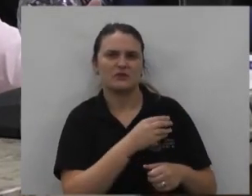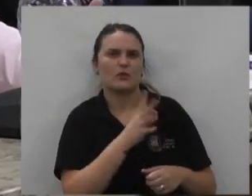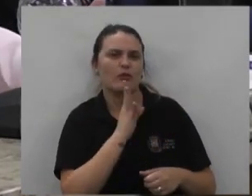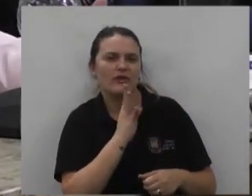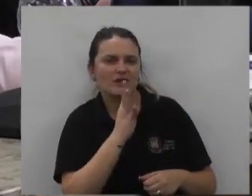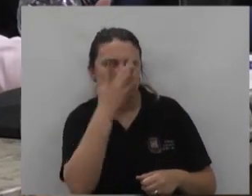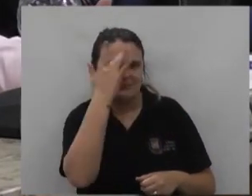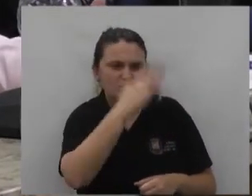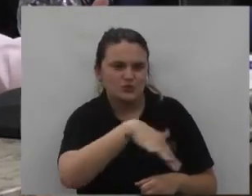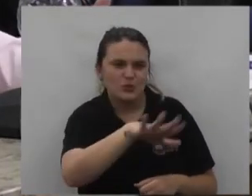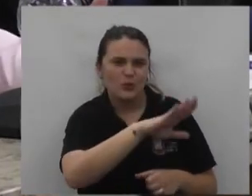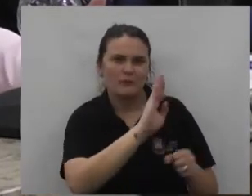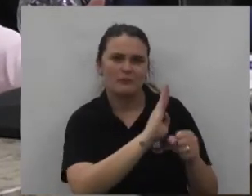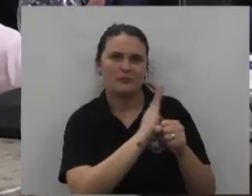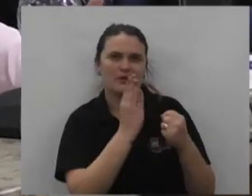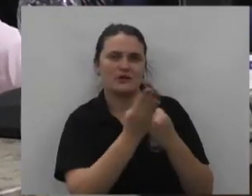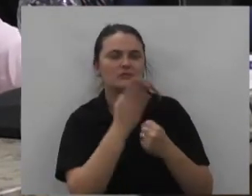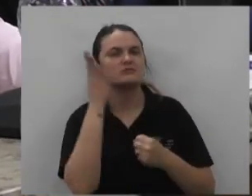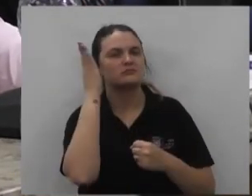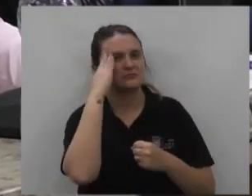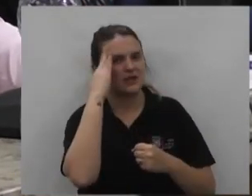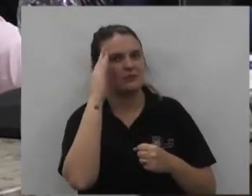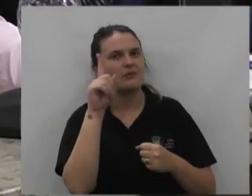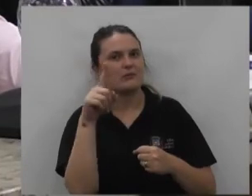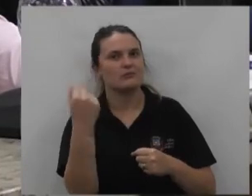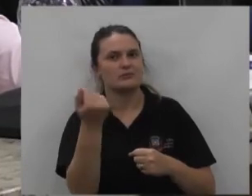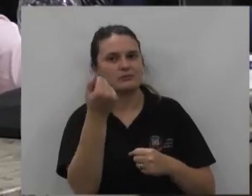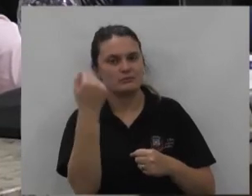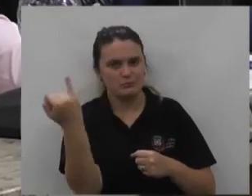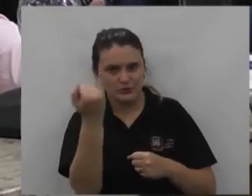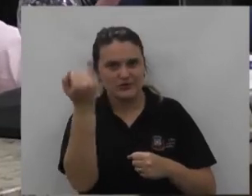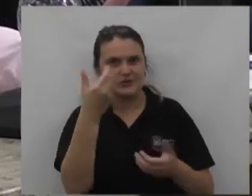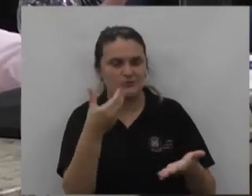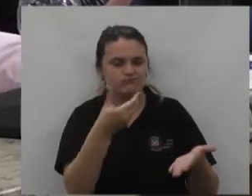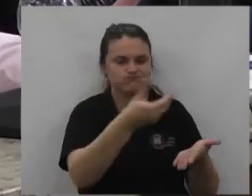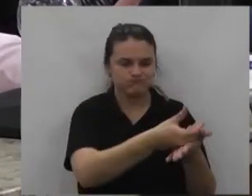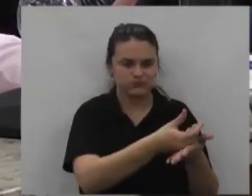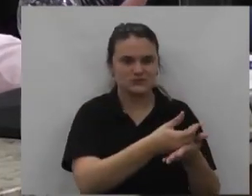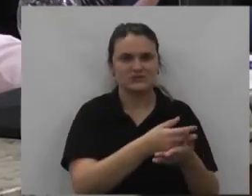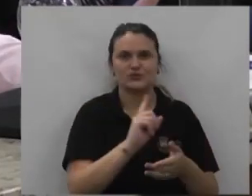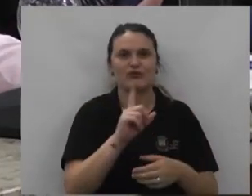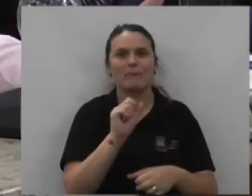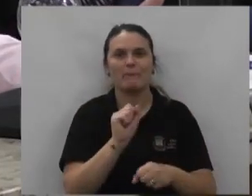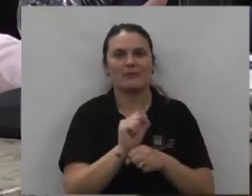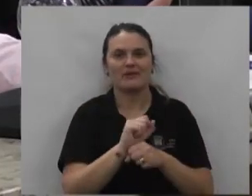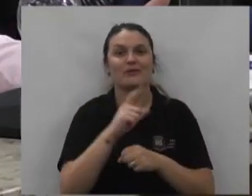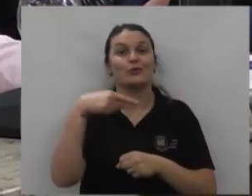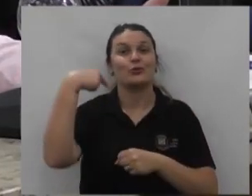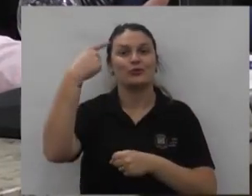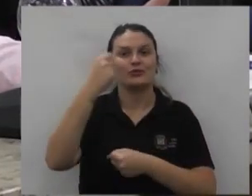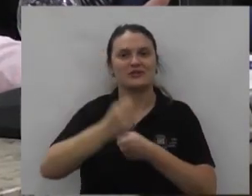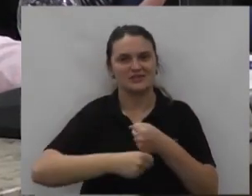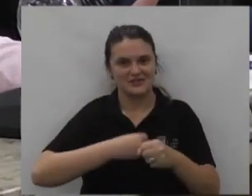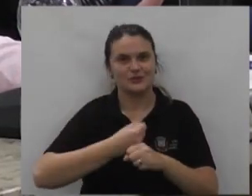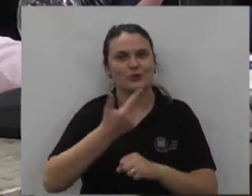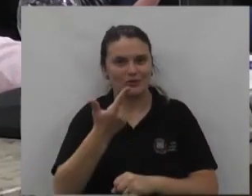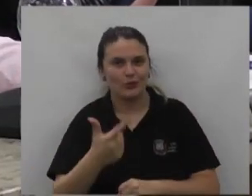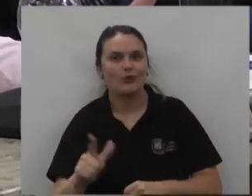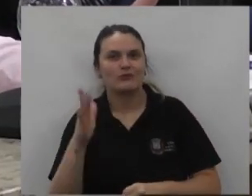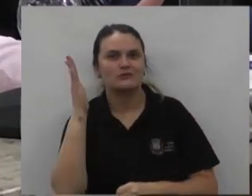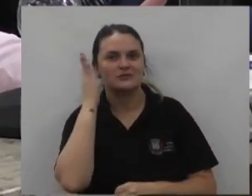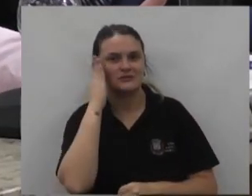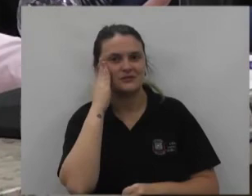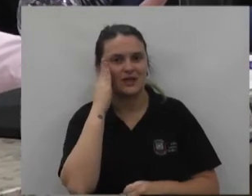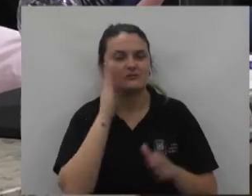então a gente sabe que vai ser bem destinada essa verba e não para por aí né o Mires ano que vem tem outra vez a gente